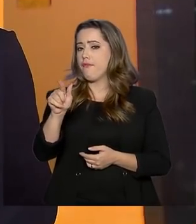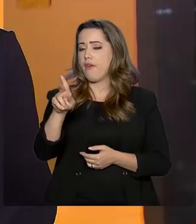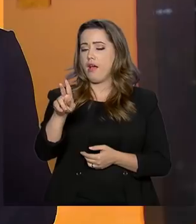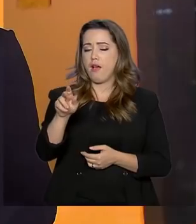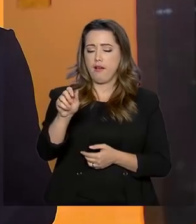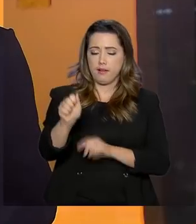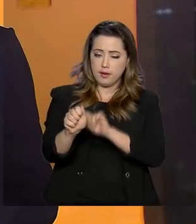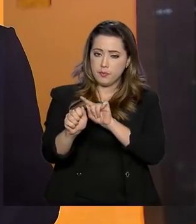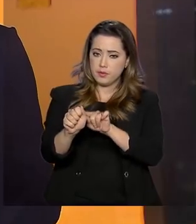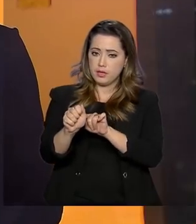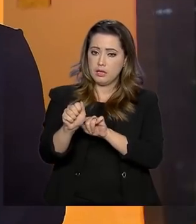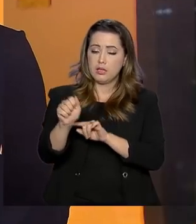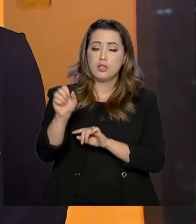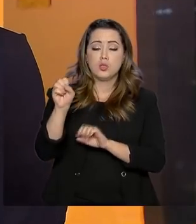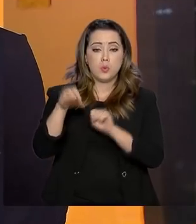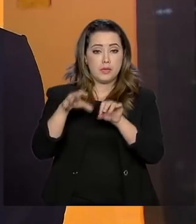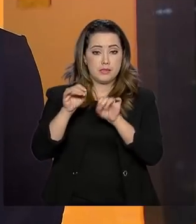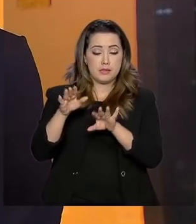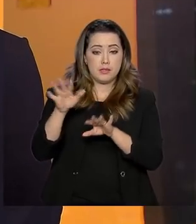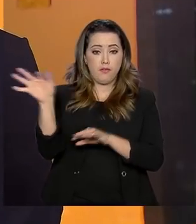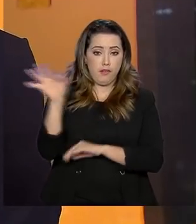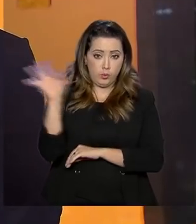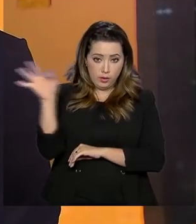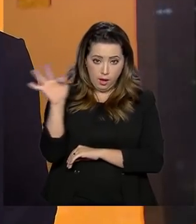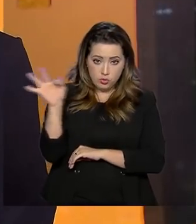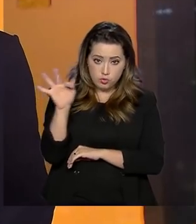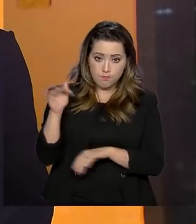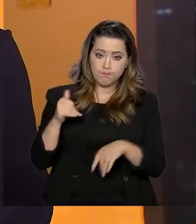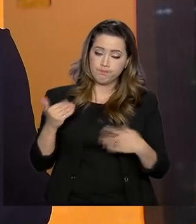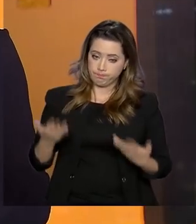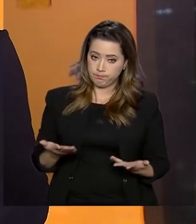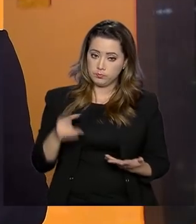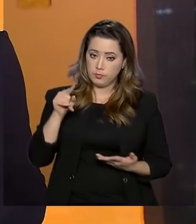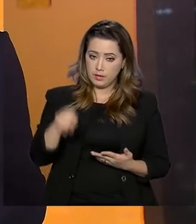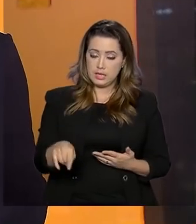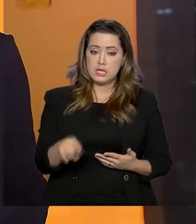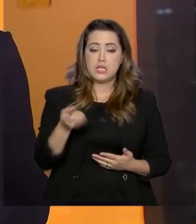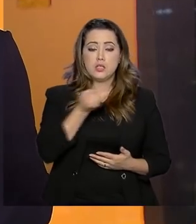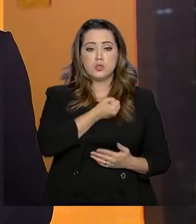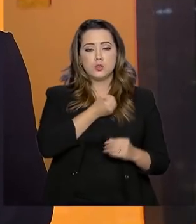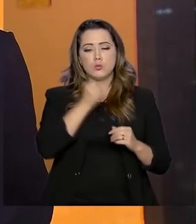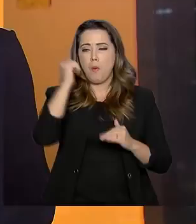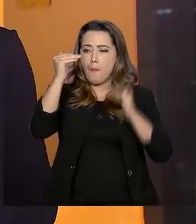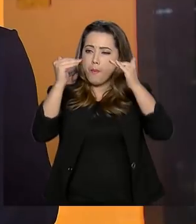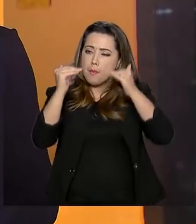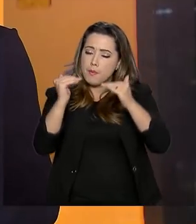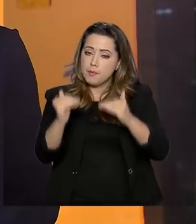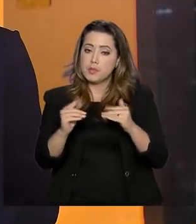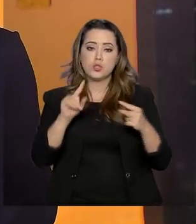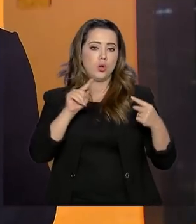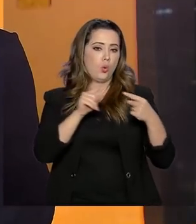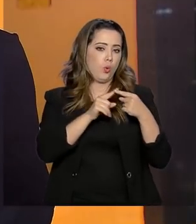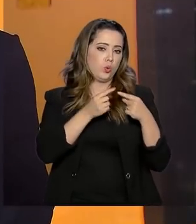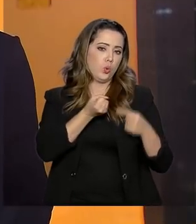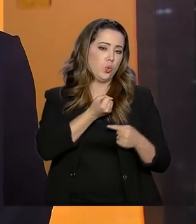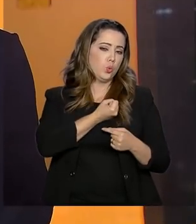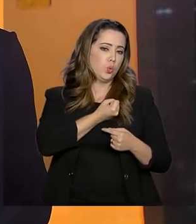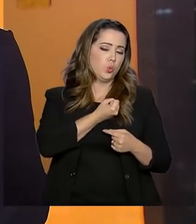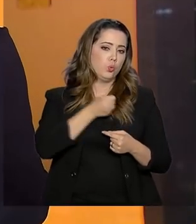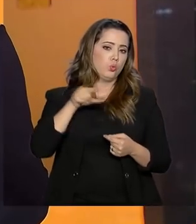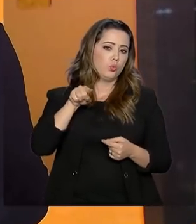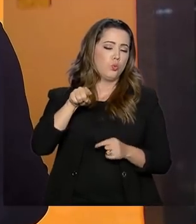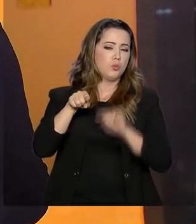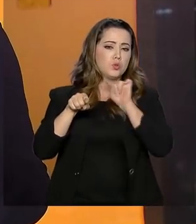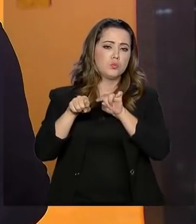ensino público superior. E essa classificação no SISU é feita de acordo com a pontuação que esse estudante conseguiu